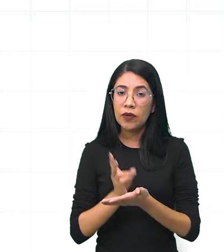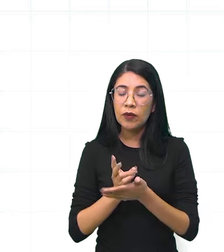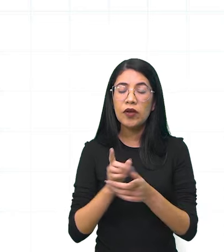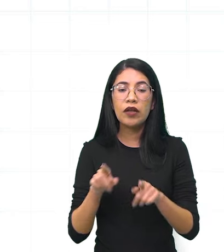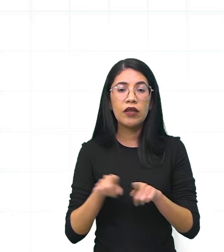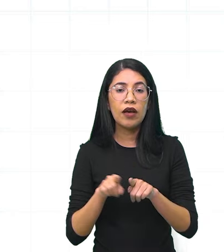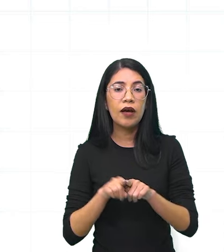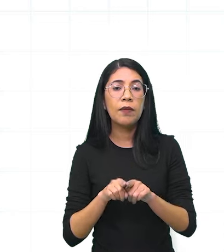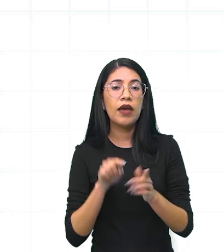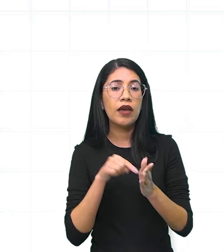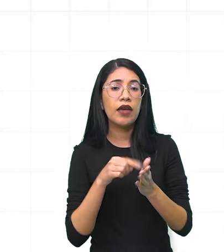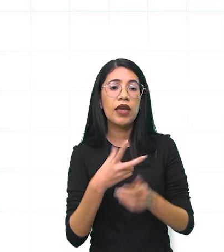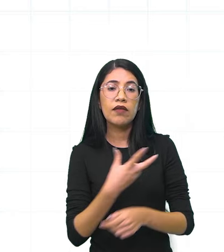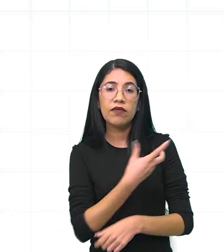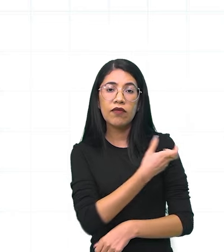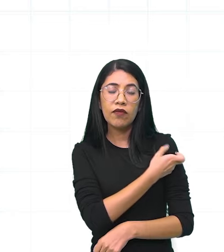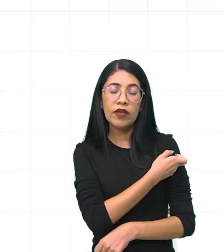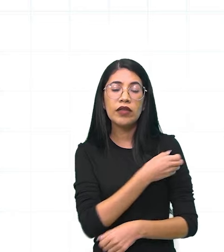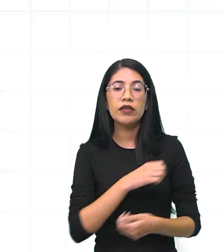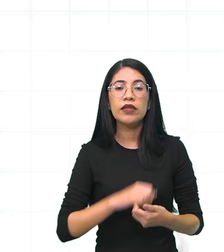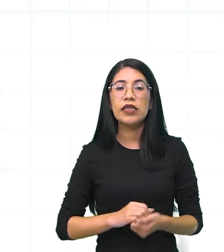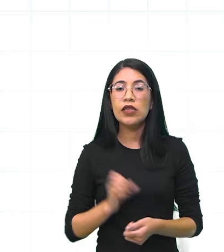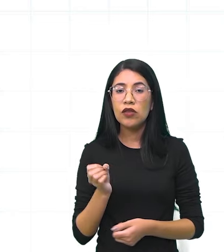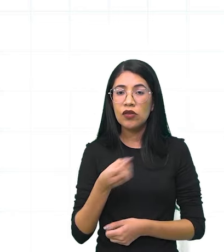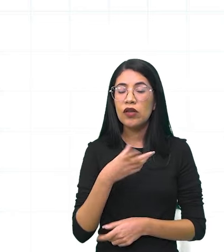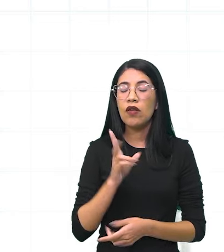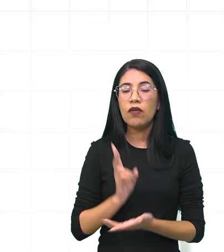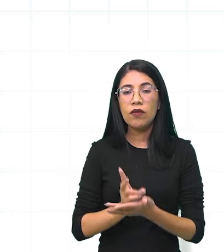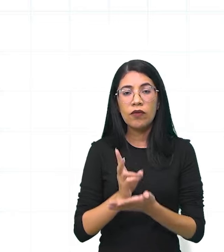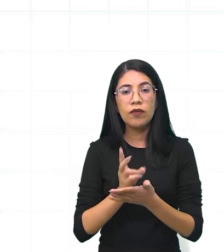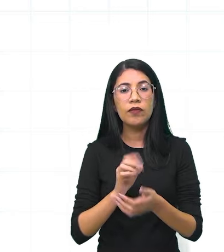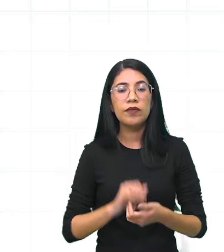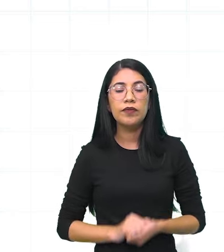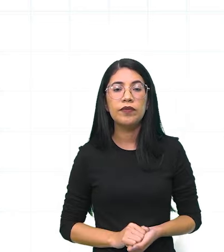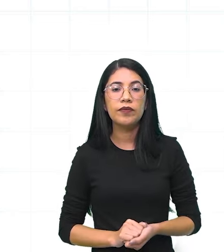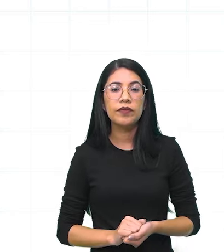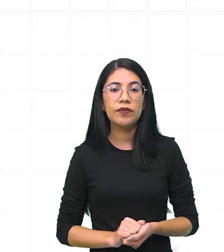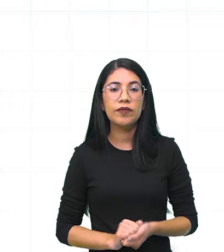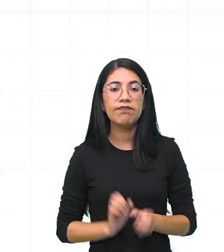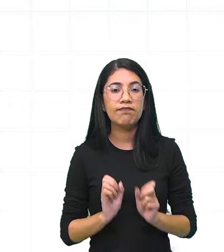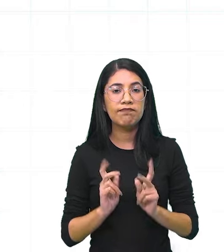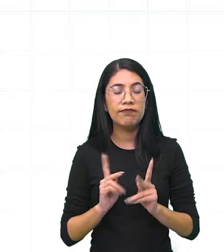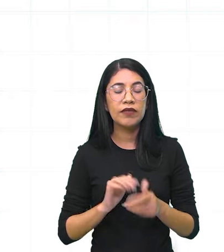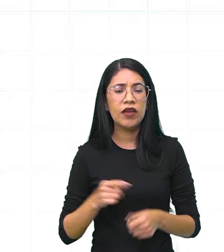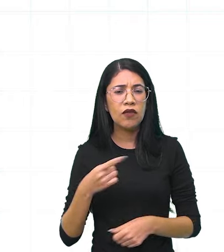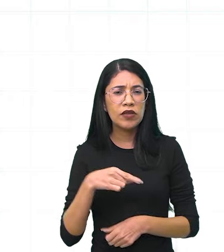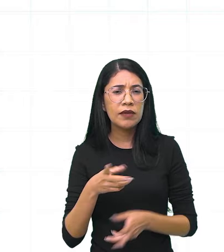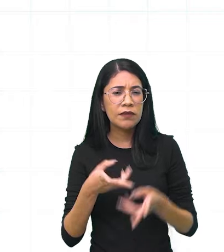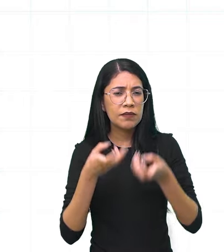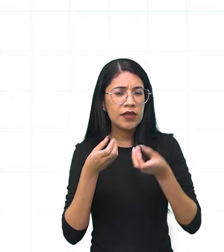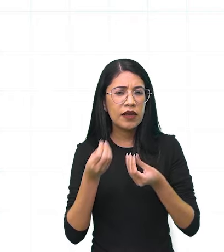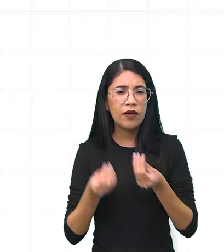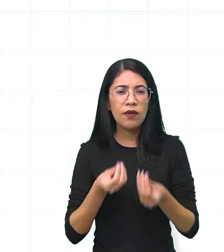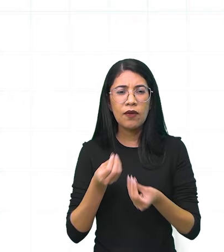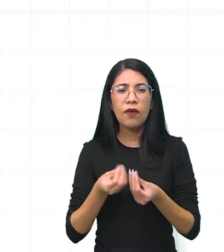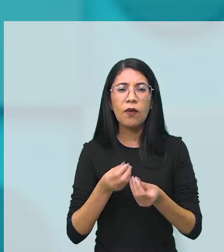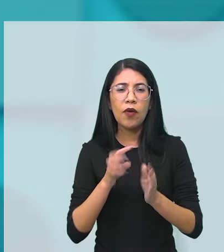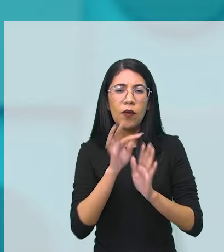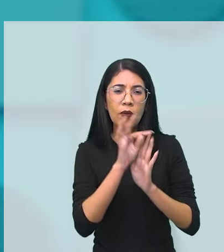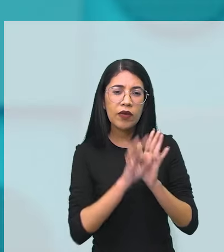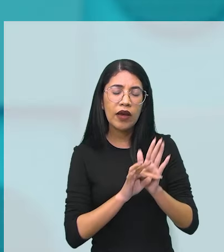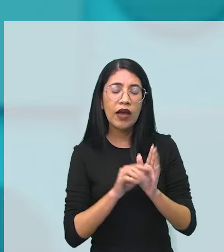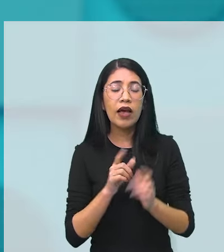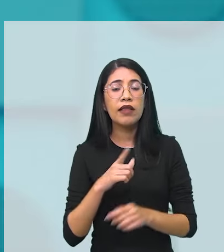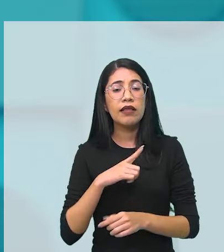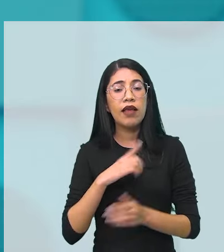essa carteira de vacinação atualizada. Tá bom? Então, vocês conseguem perceber que ele vem dizendo, olha,